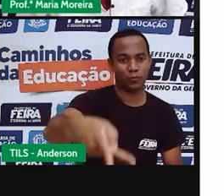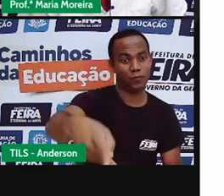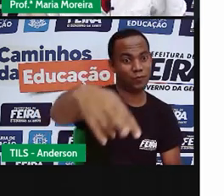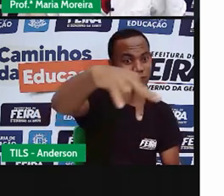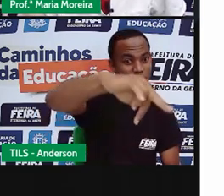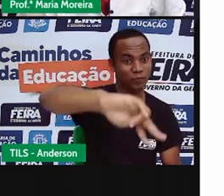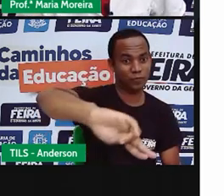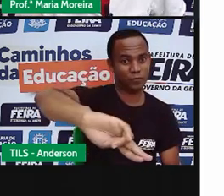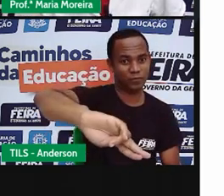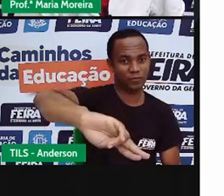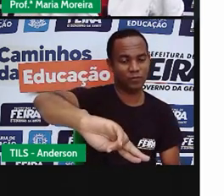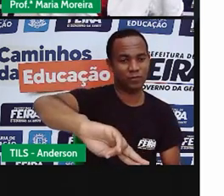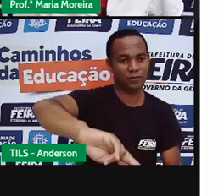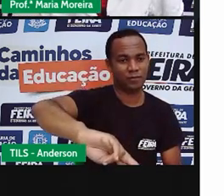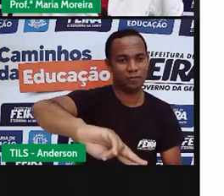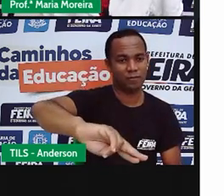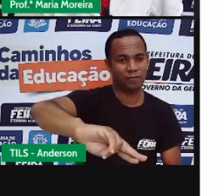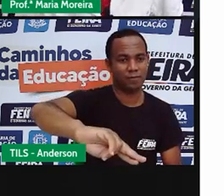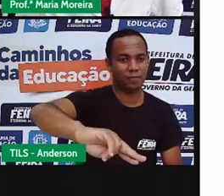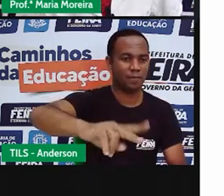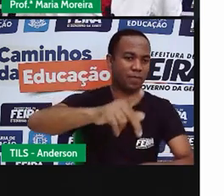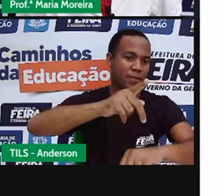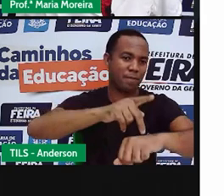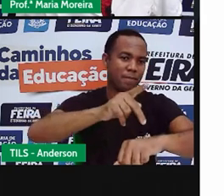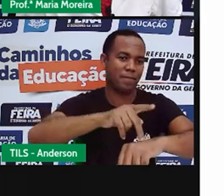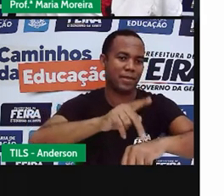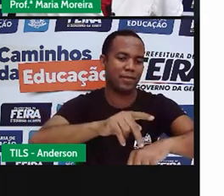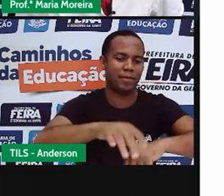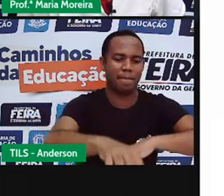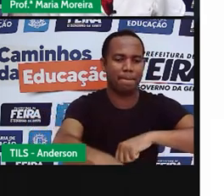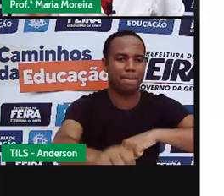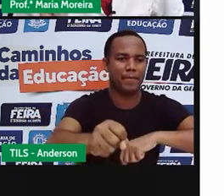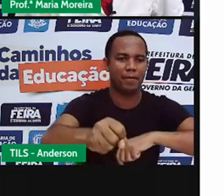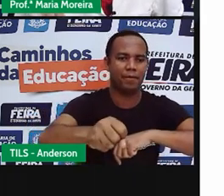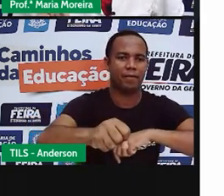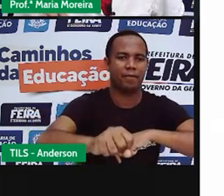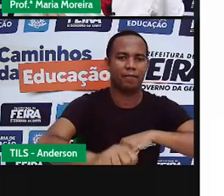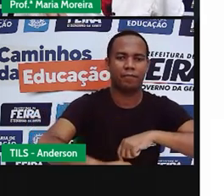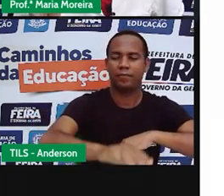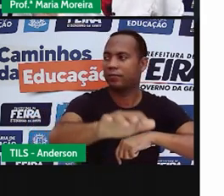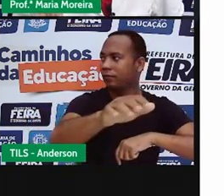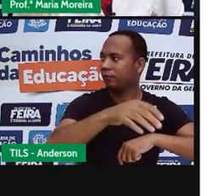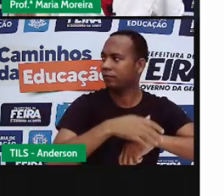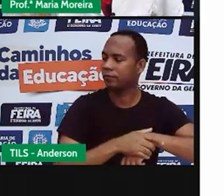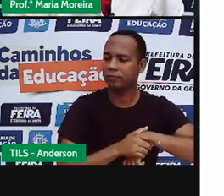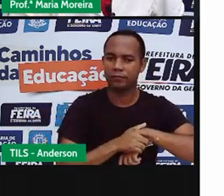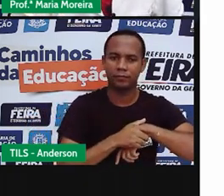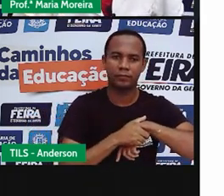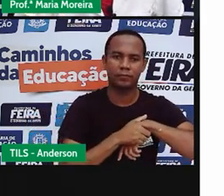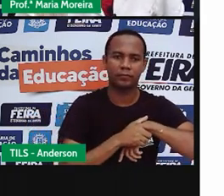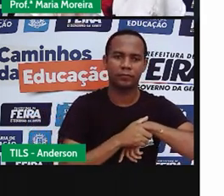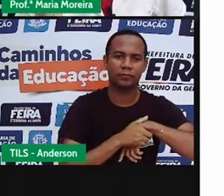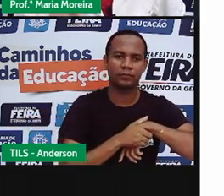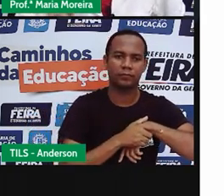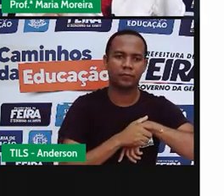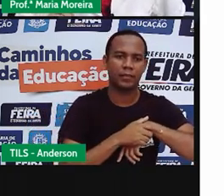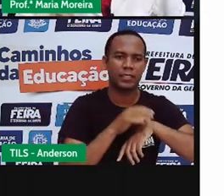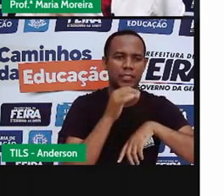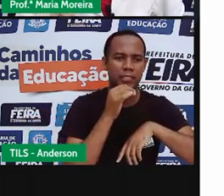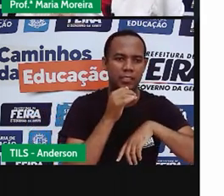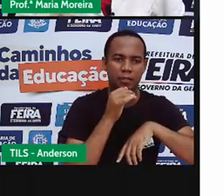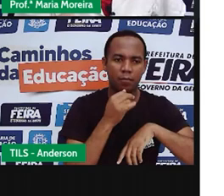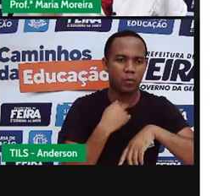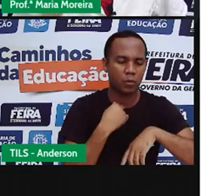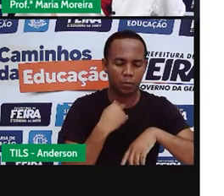você tem que abaixar e pegar essa pedra pra poder sair. E a casa onde a pedra cai, você não pode